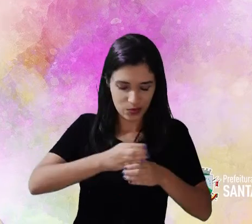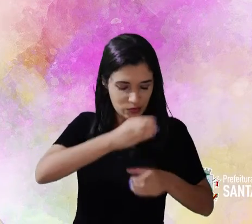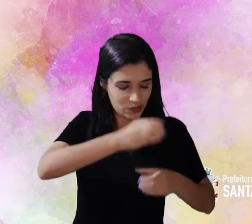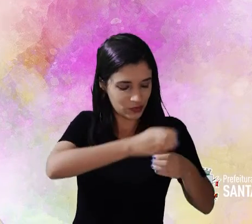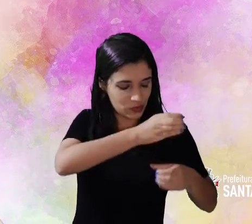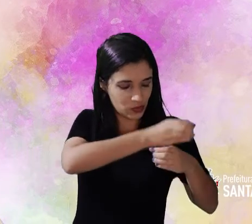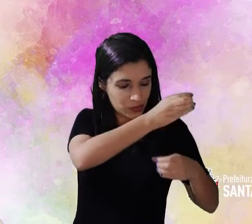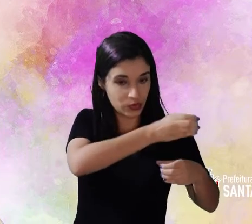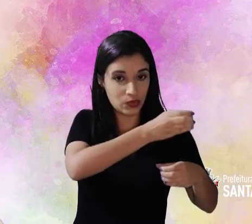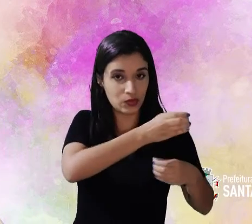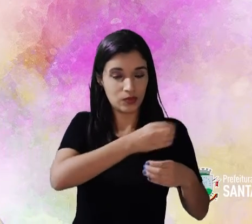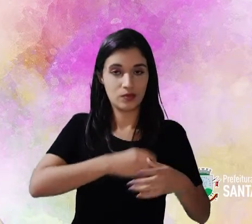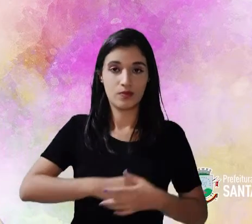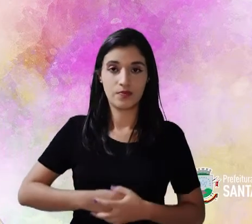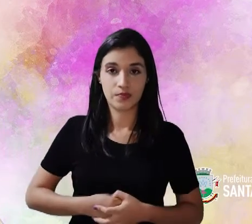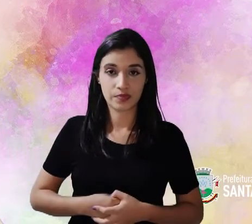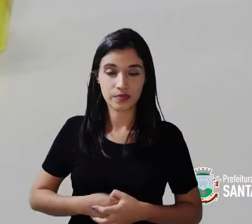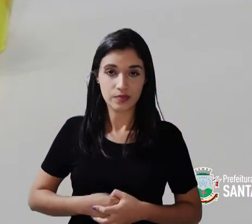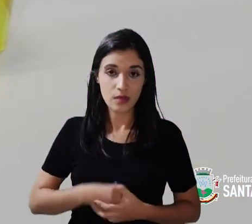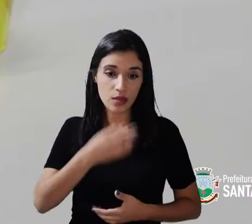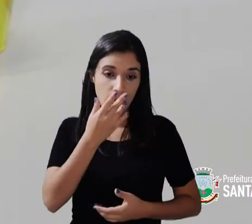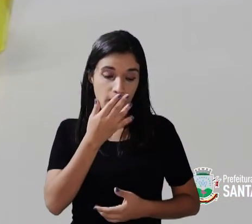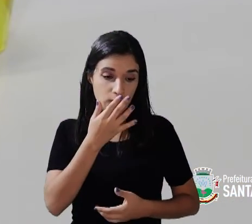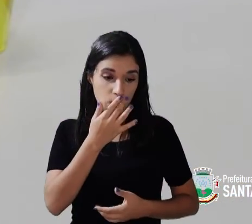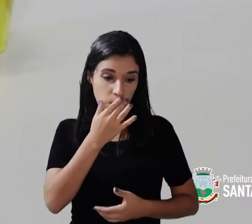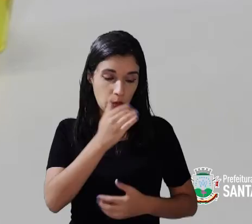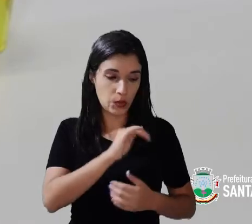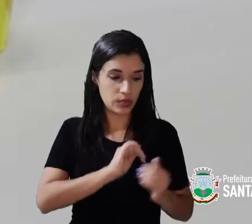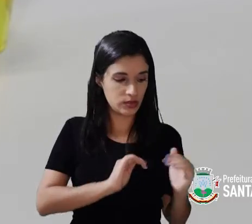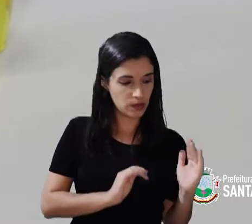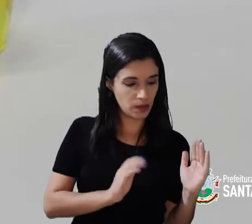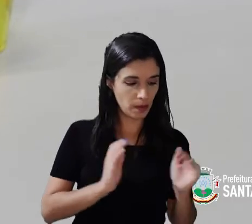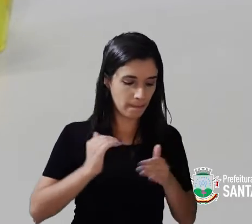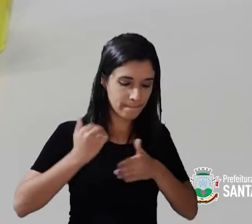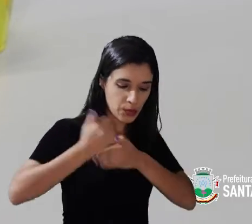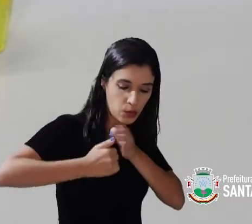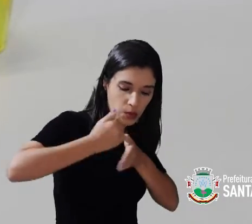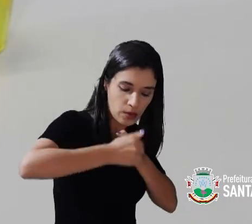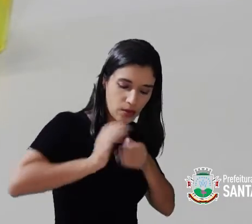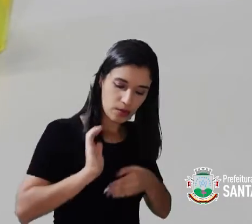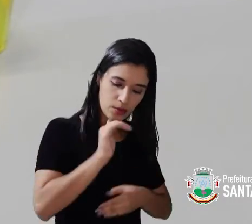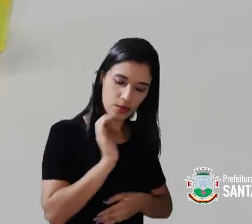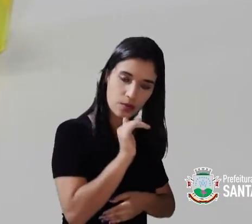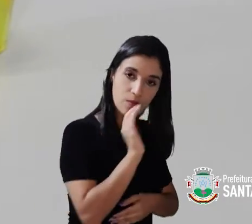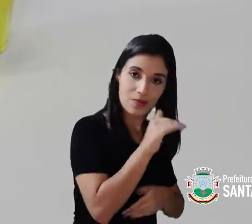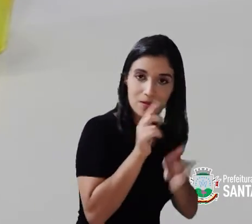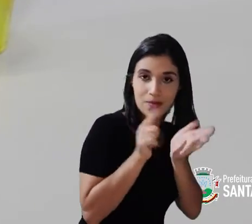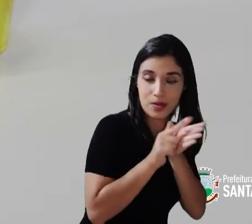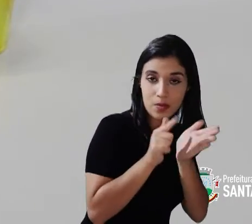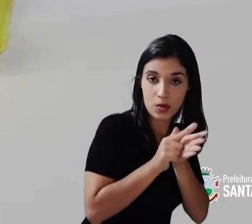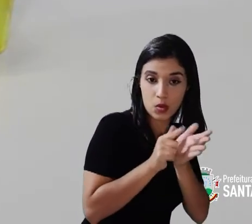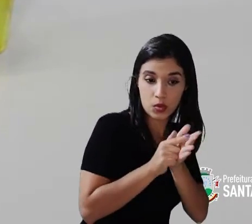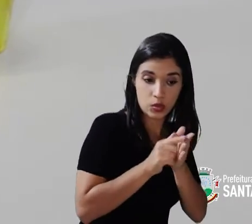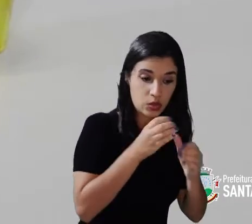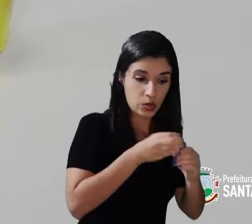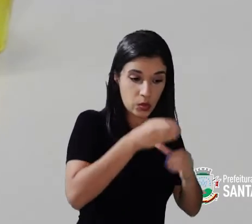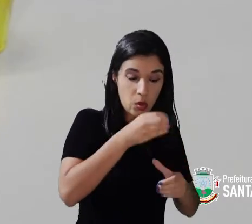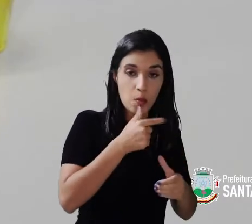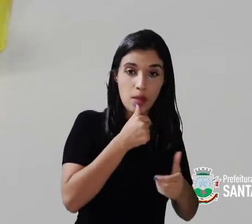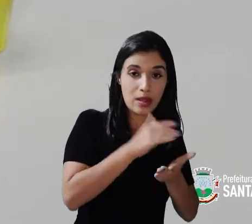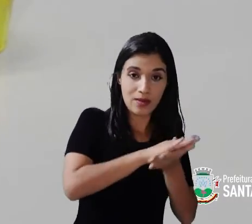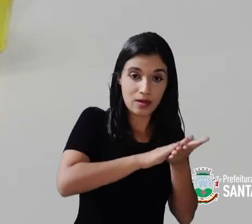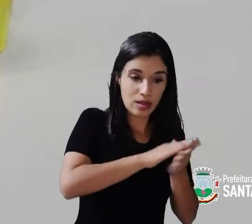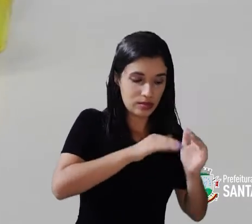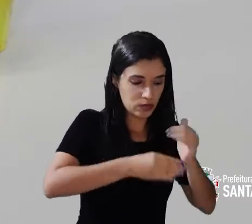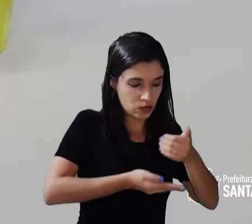que aconteceu. As cores foram passando pelo papel e os copos que não